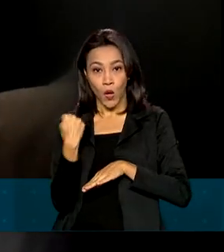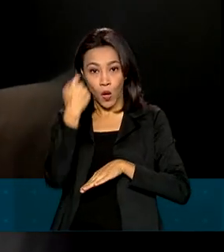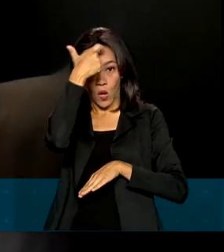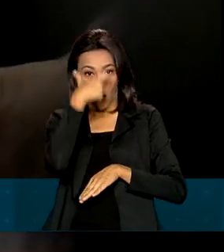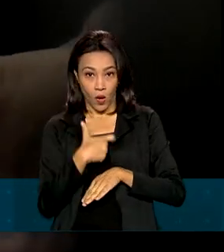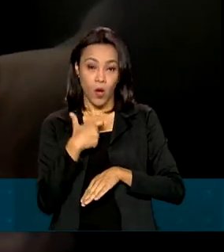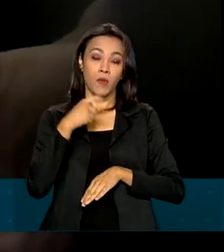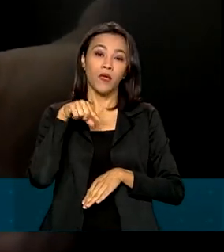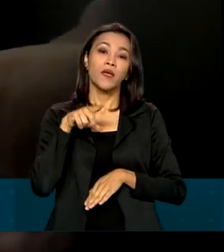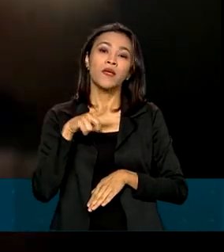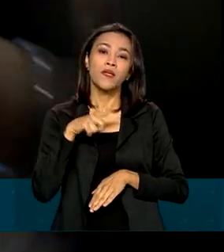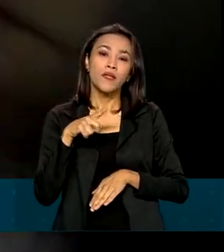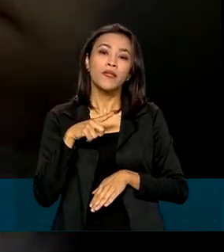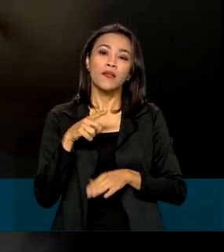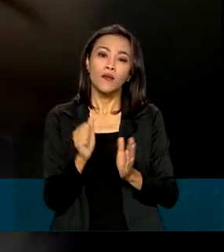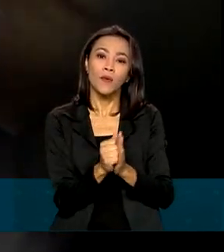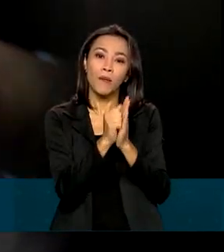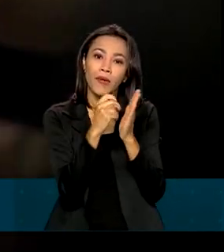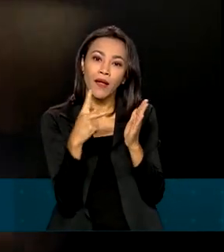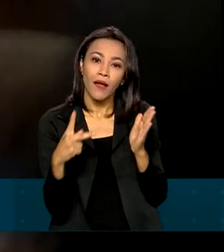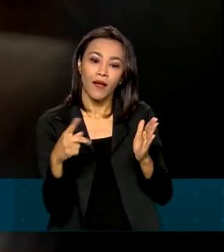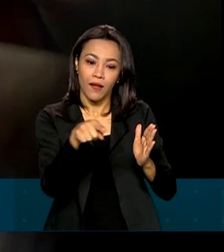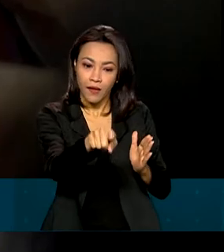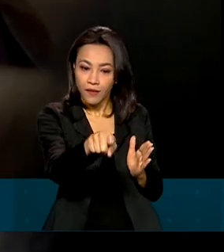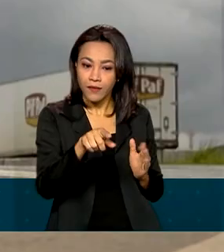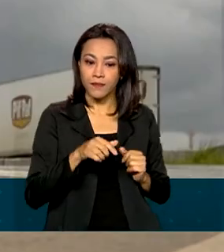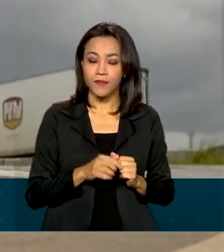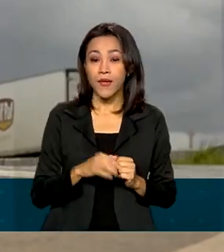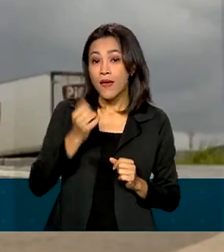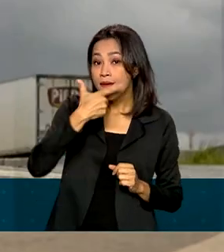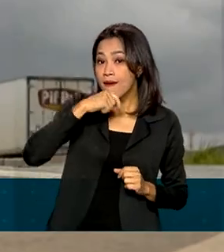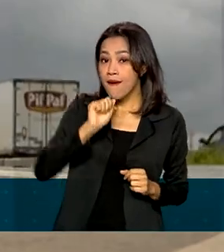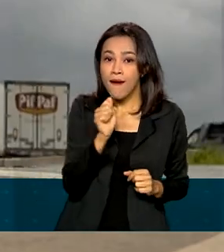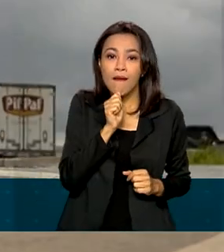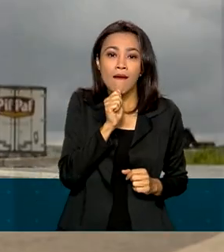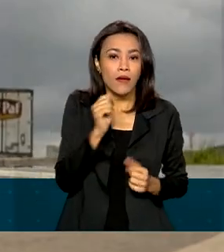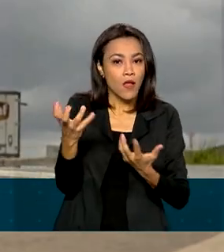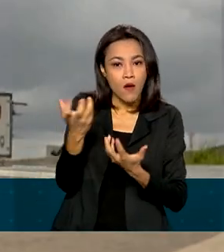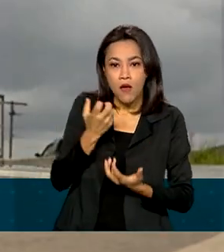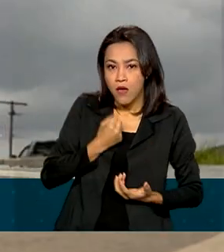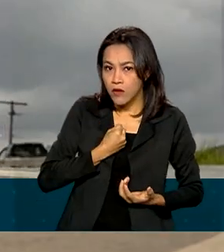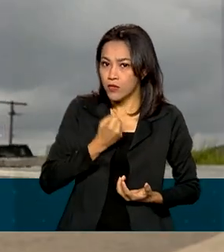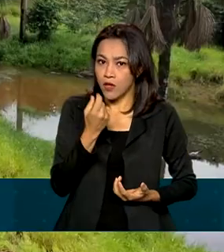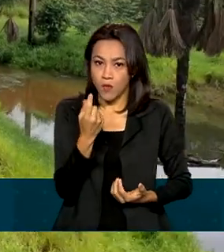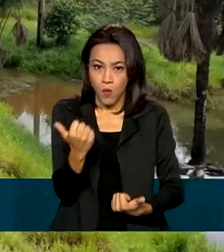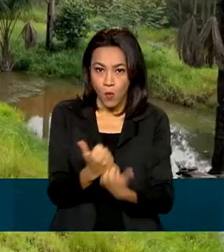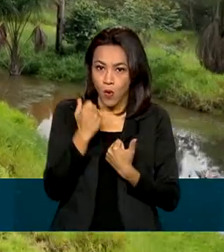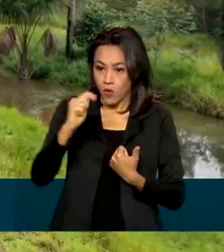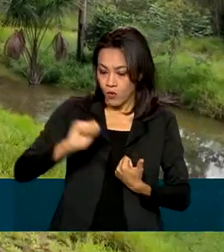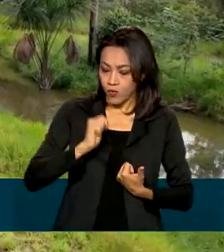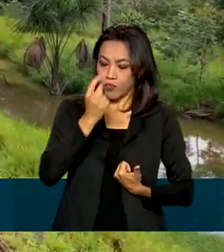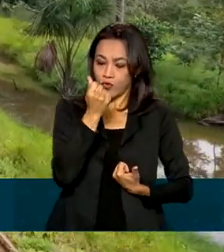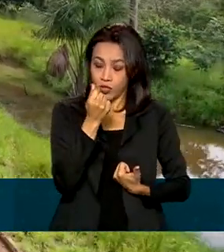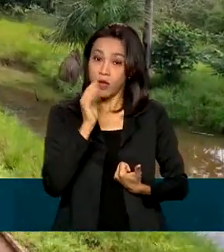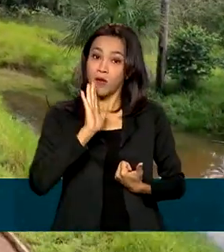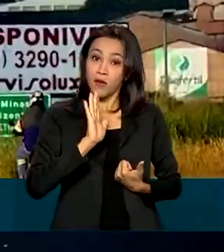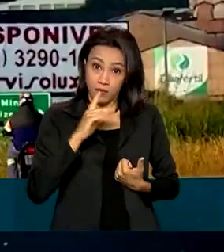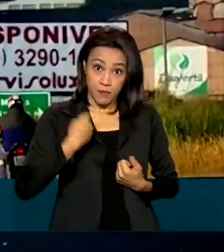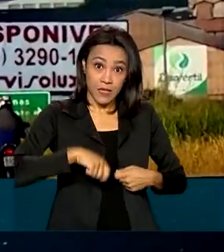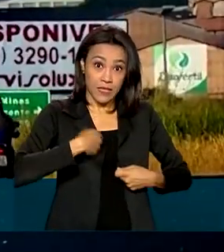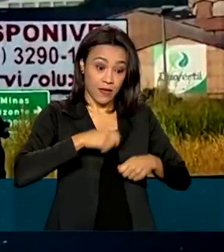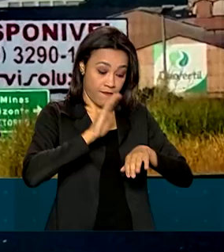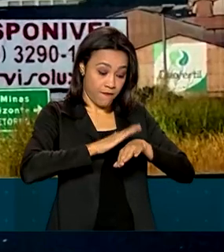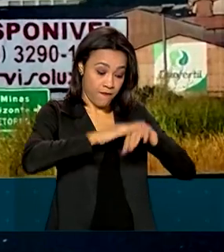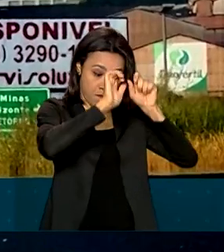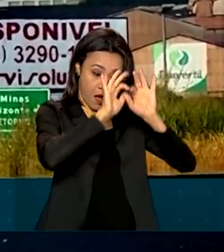com movimentação pelo aplicativo Caixa Tem. Quem ainda não recebeu o benefício e fizer a autodeclaração até